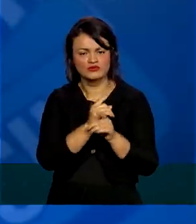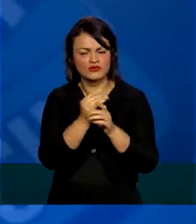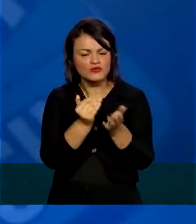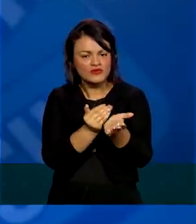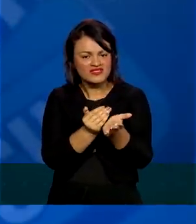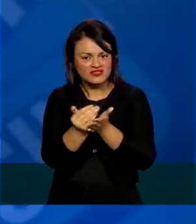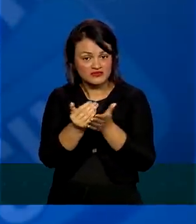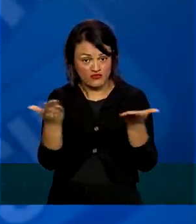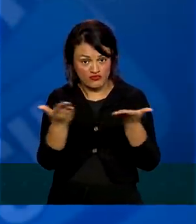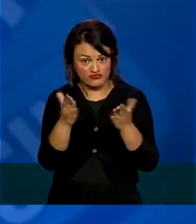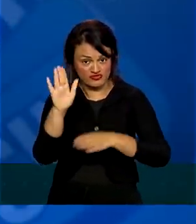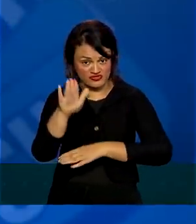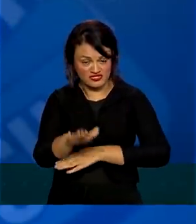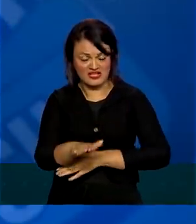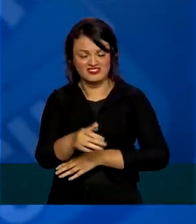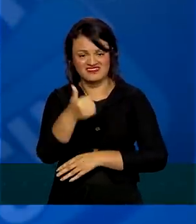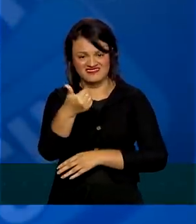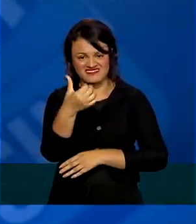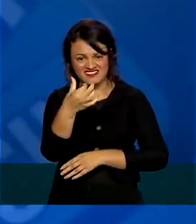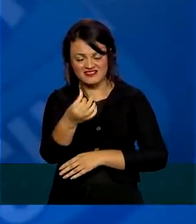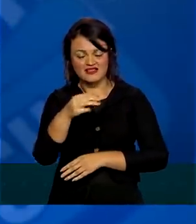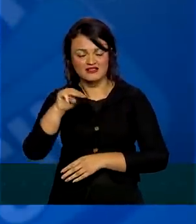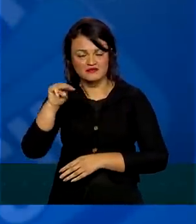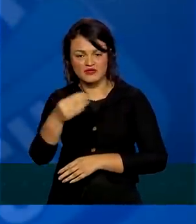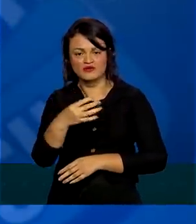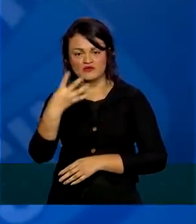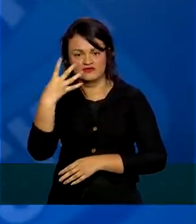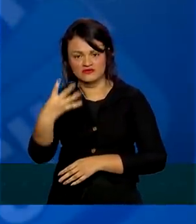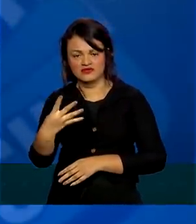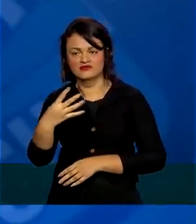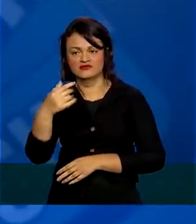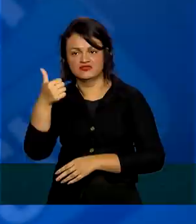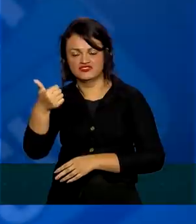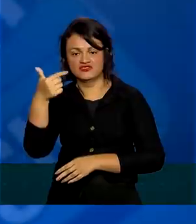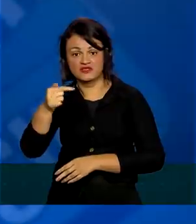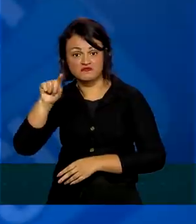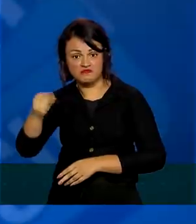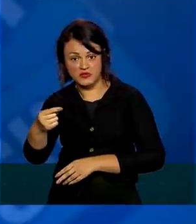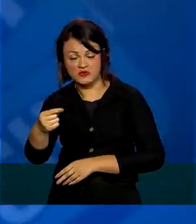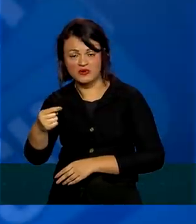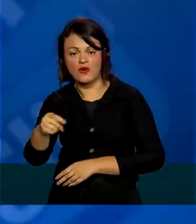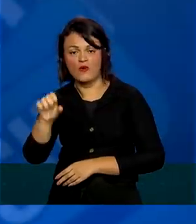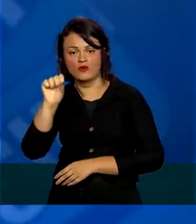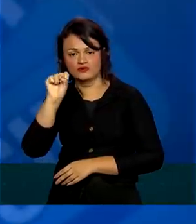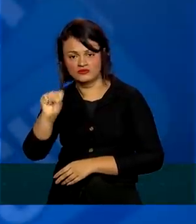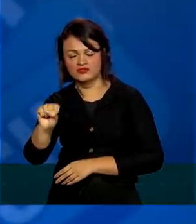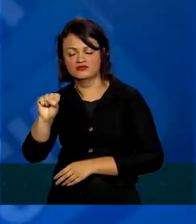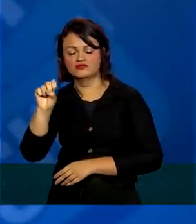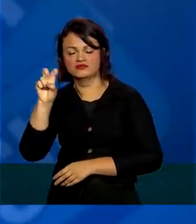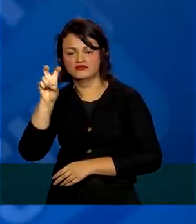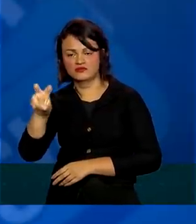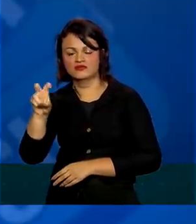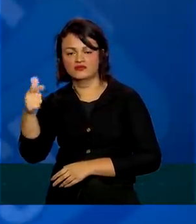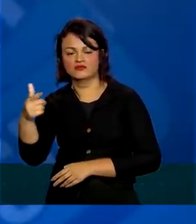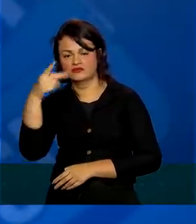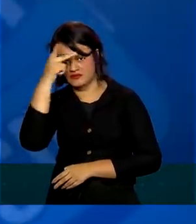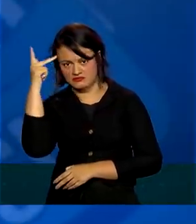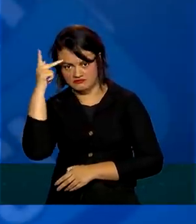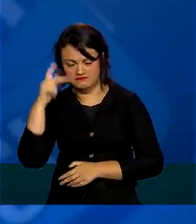da tarde de hoje, 16 milhões 417 mil 850 pessoas.